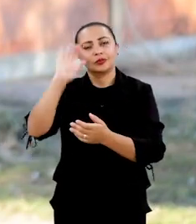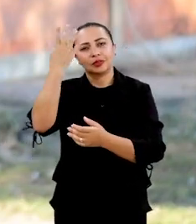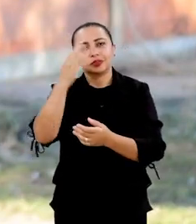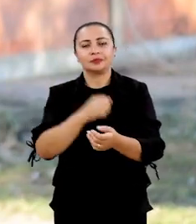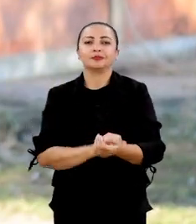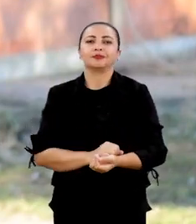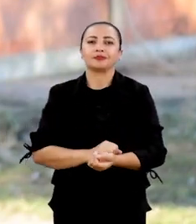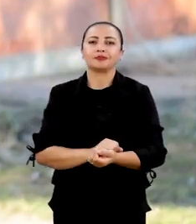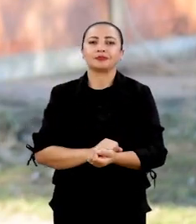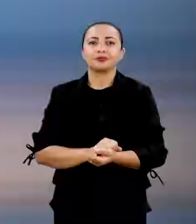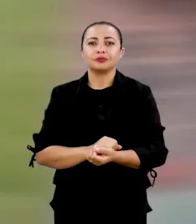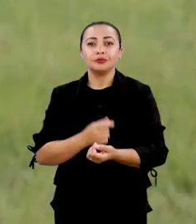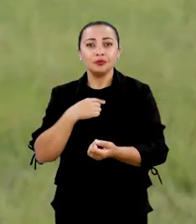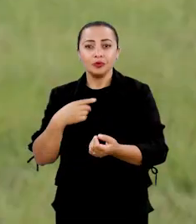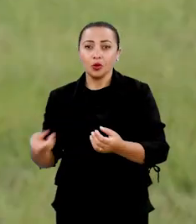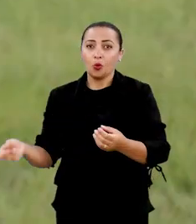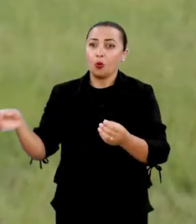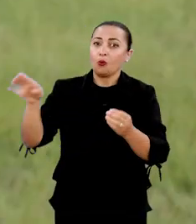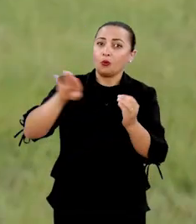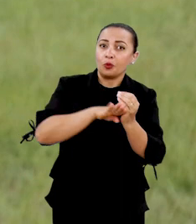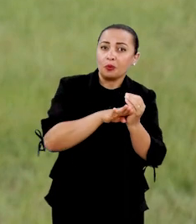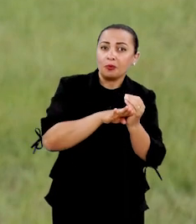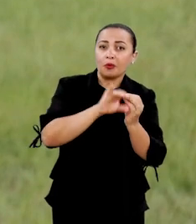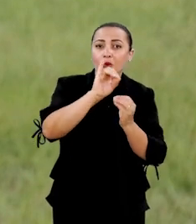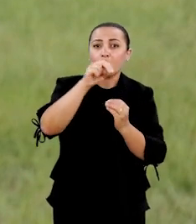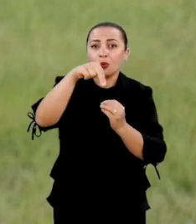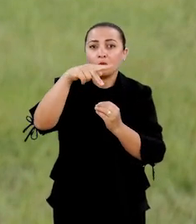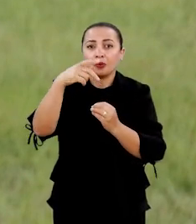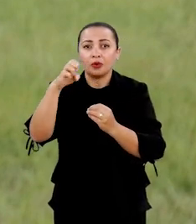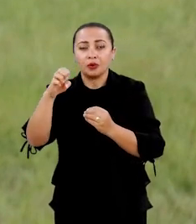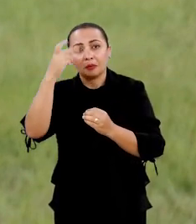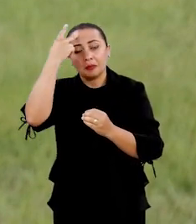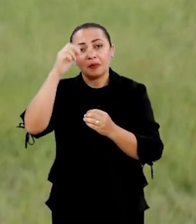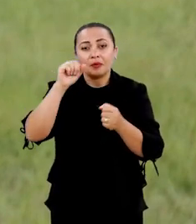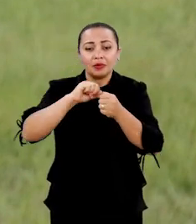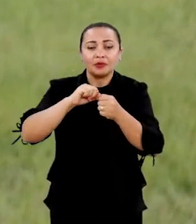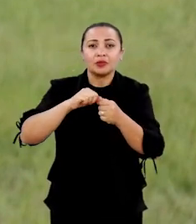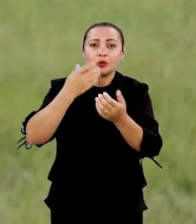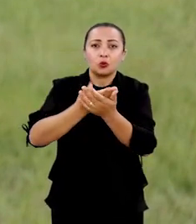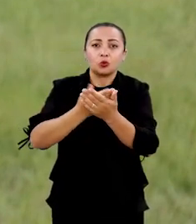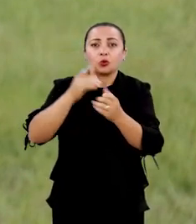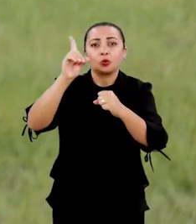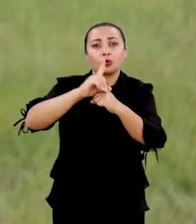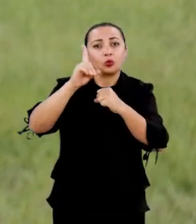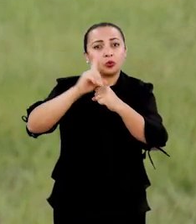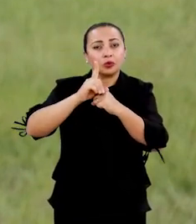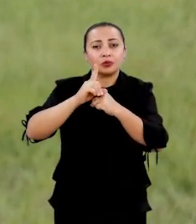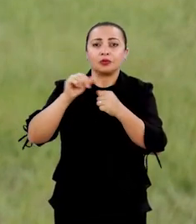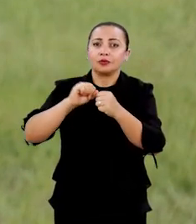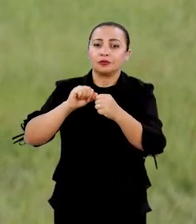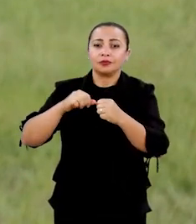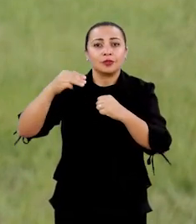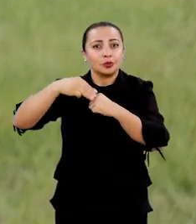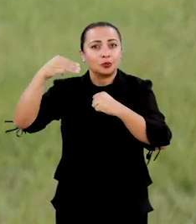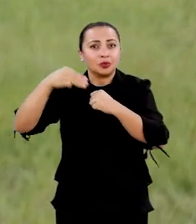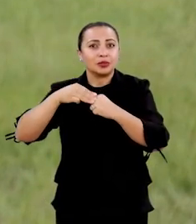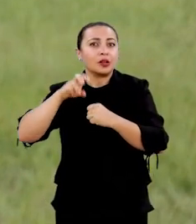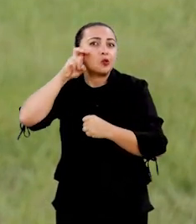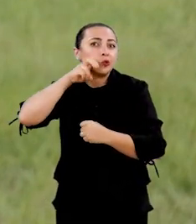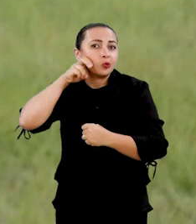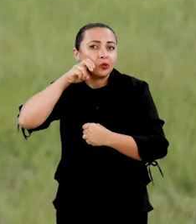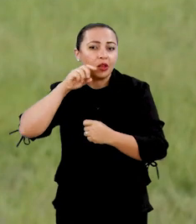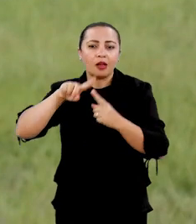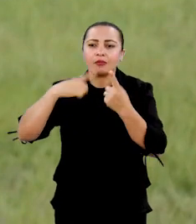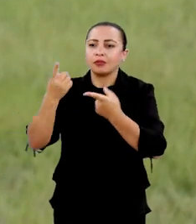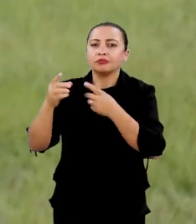estudar esse fenômeno. Eu cheguei no INPE para fazer meu doutorado. Eu fiz o mestrado em Natal, trabalhando também